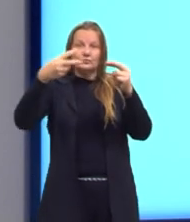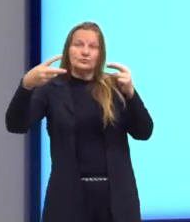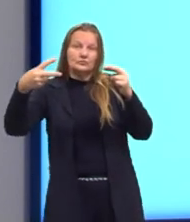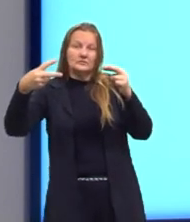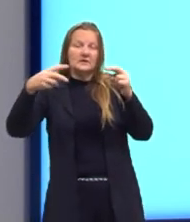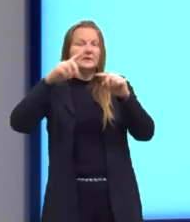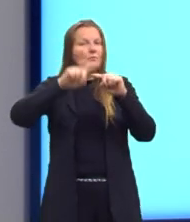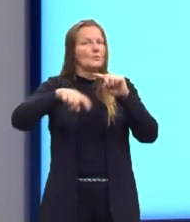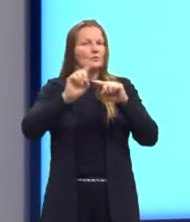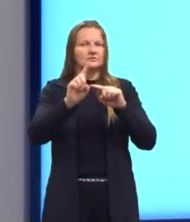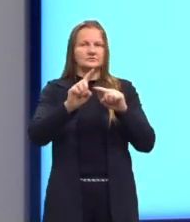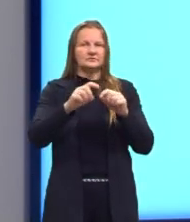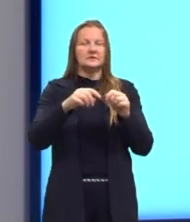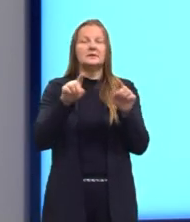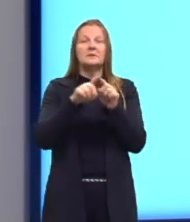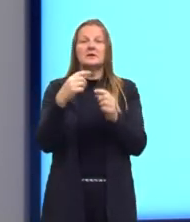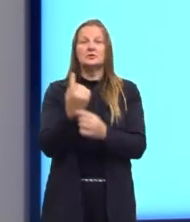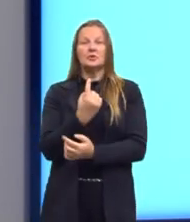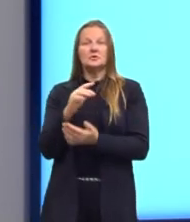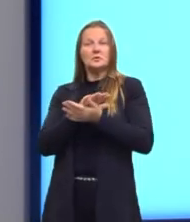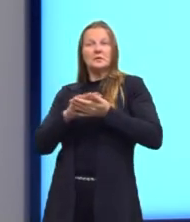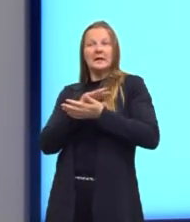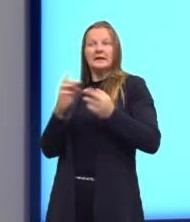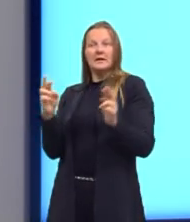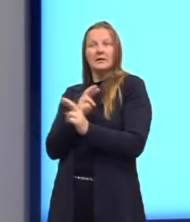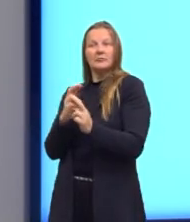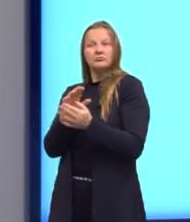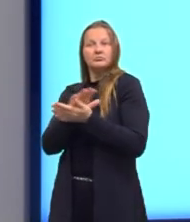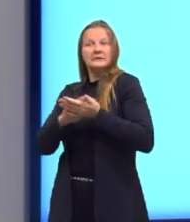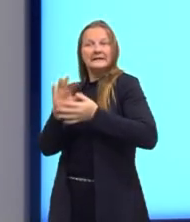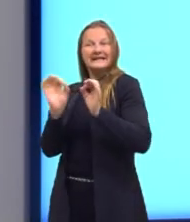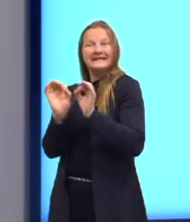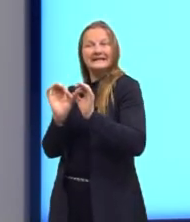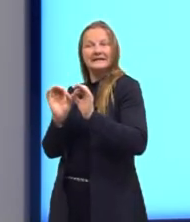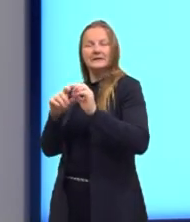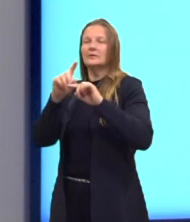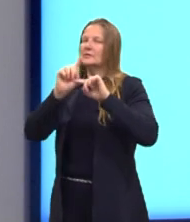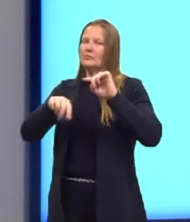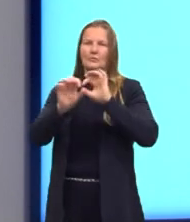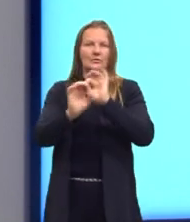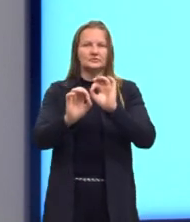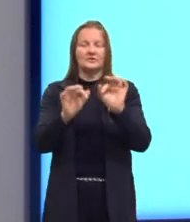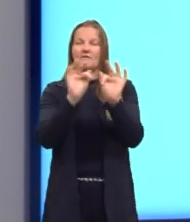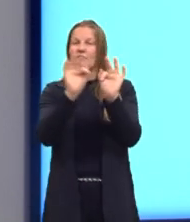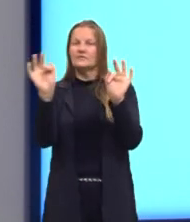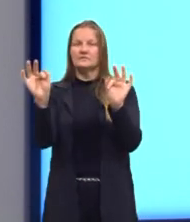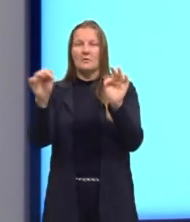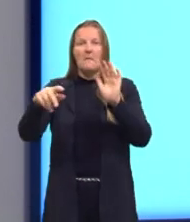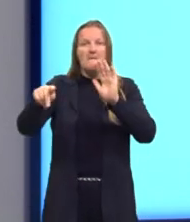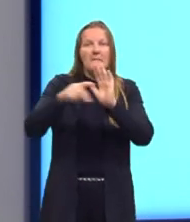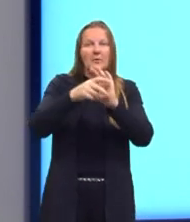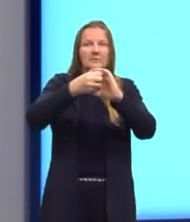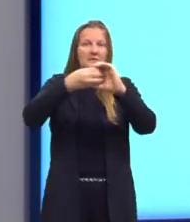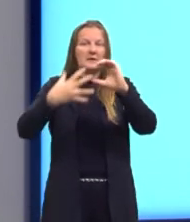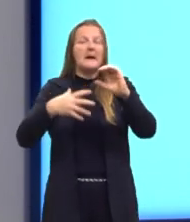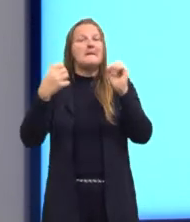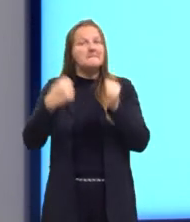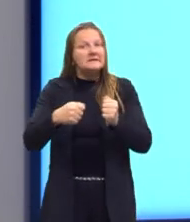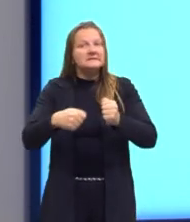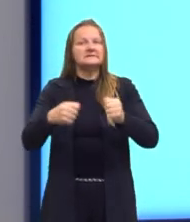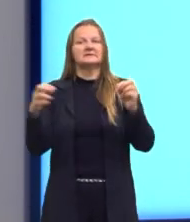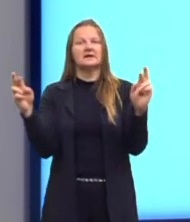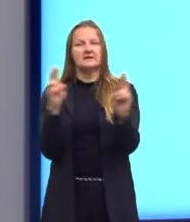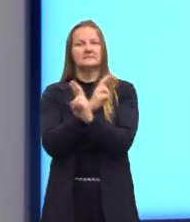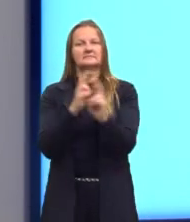correspondências, e também não posso ter um elemento sem imagem alguma. É um elemento ali que está sobrando. Então,